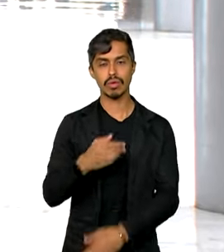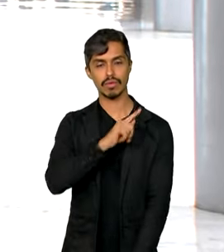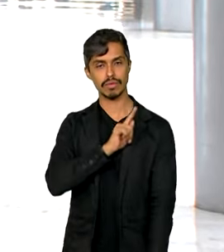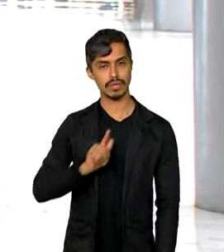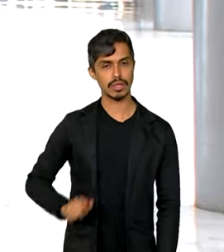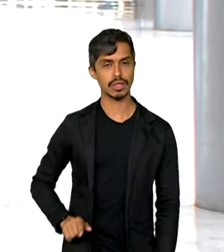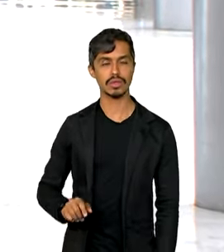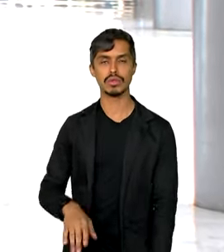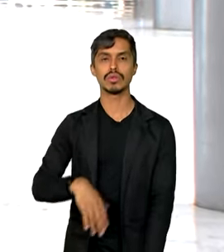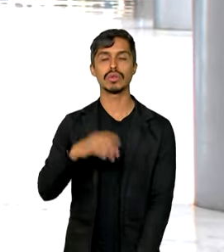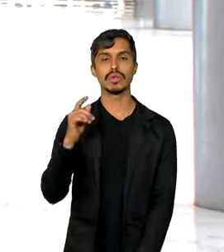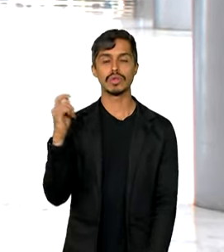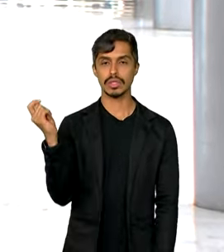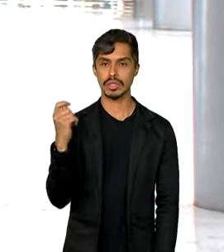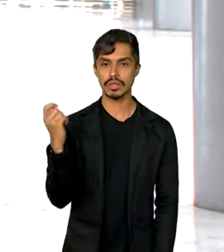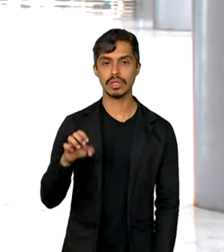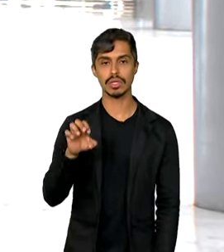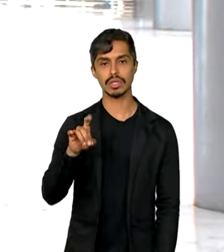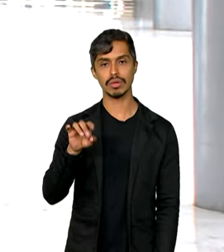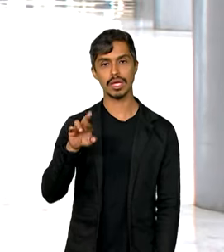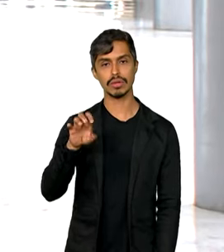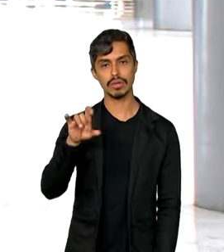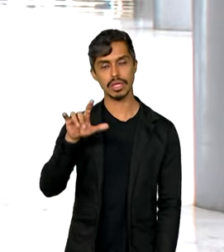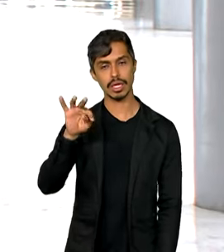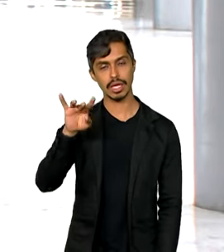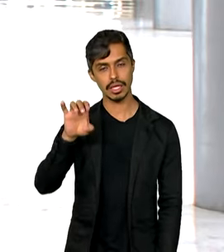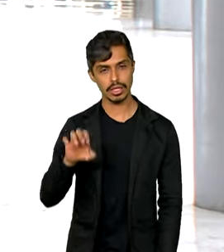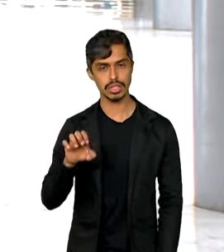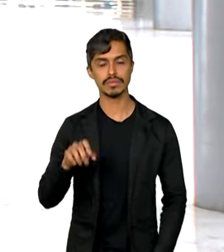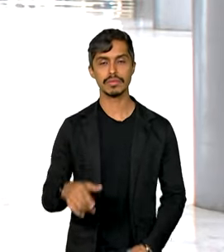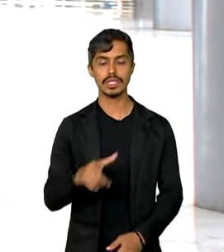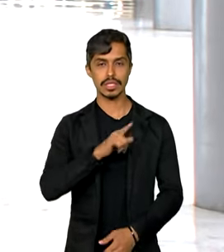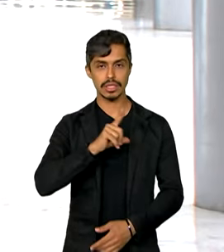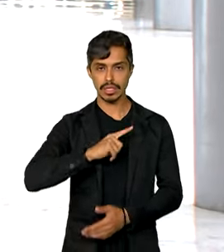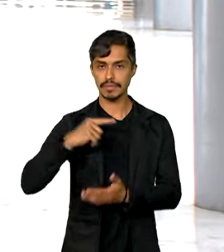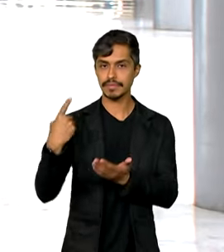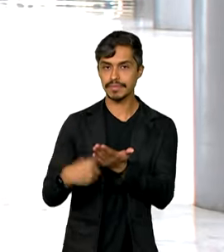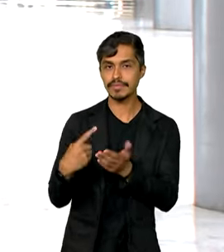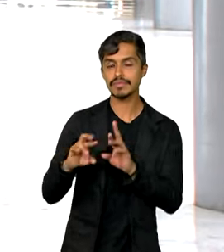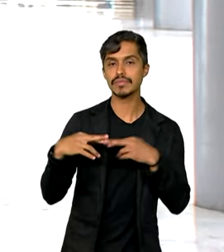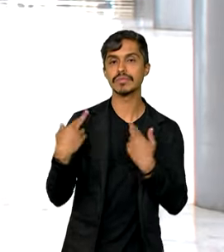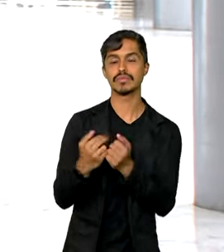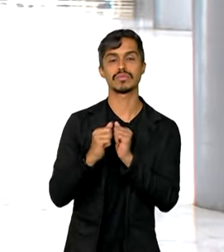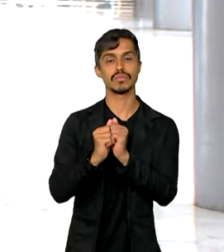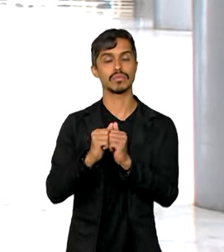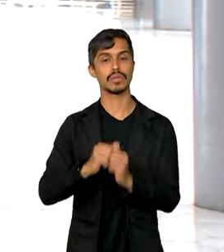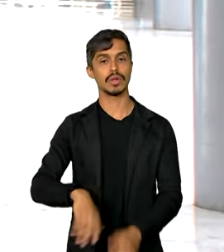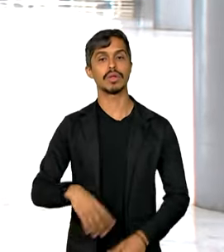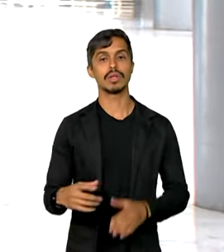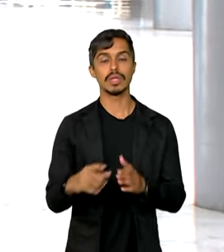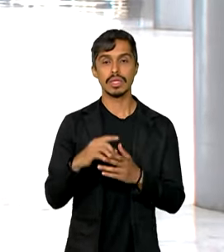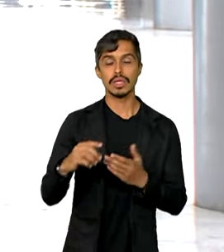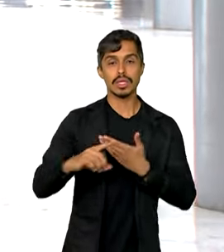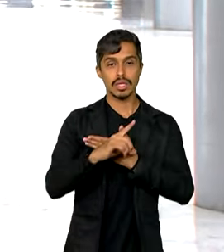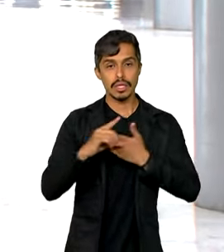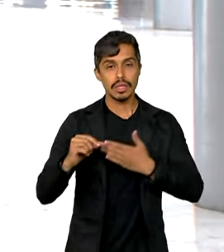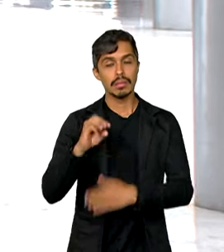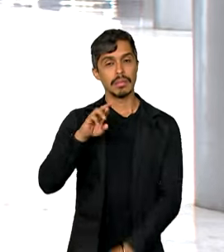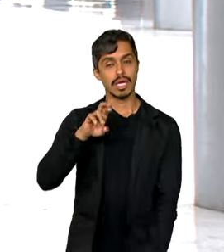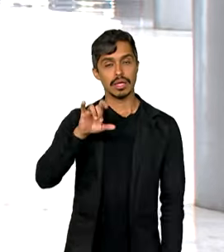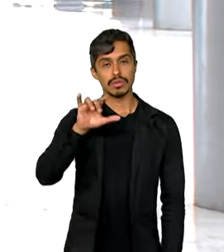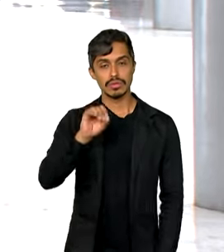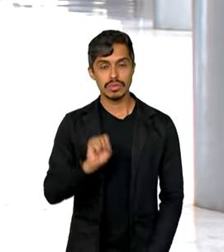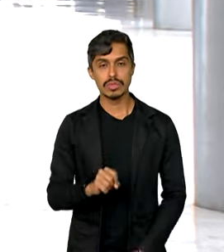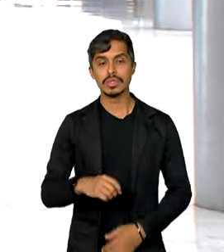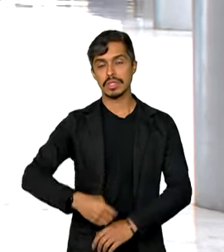um encontro com o secretário especial para assuntos jurídicos da Casa Civil, Marcos Rogério de Souza, e às três horas da tarde,